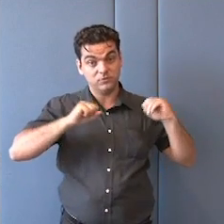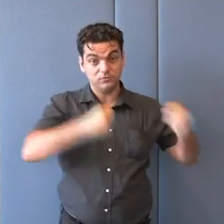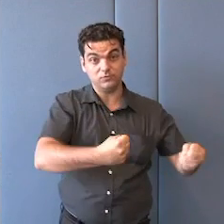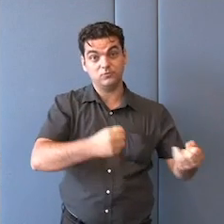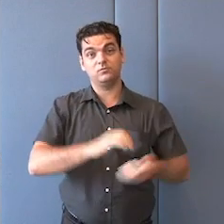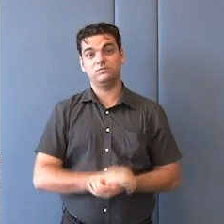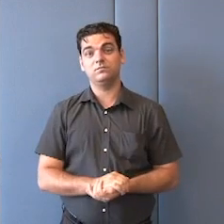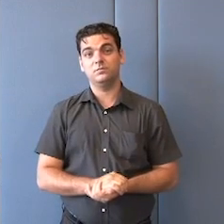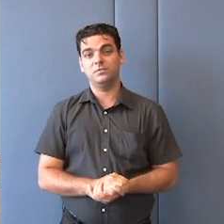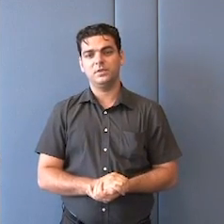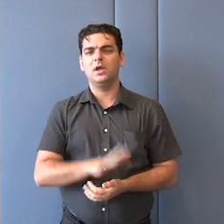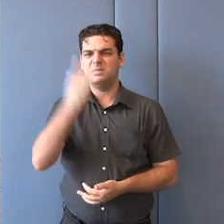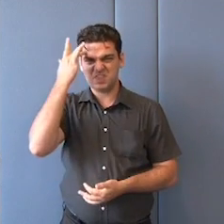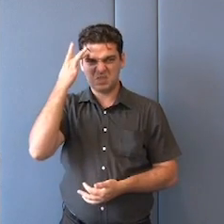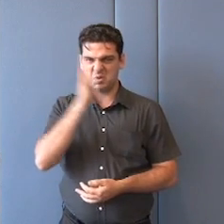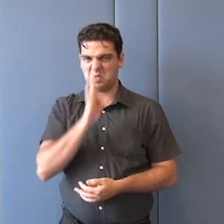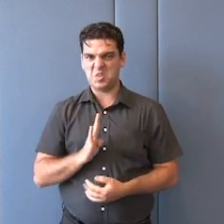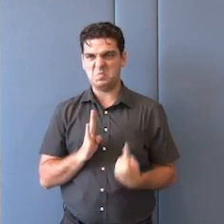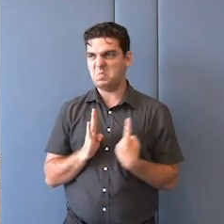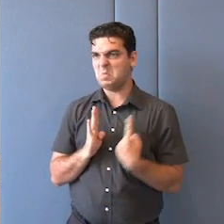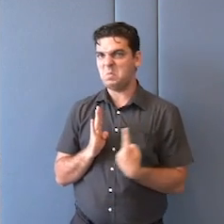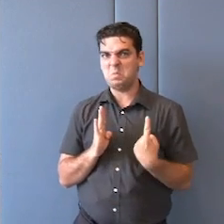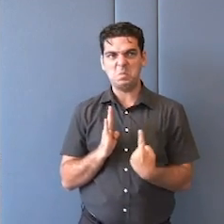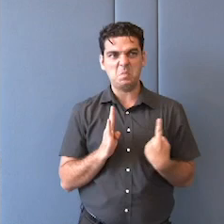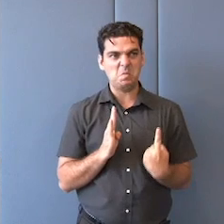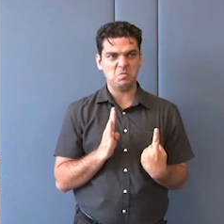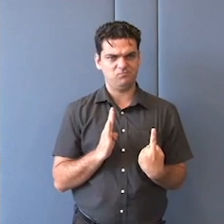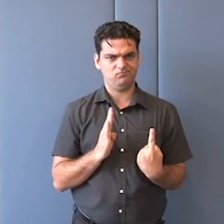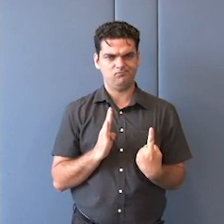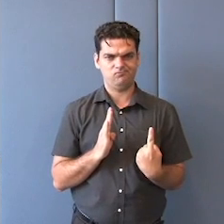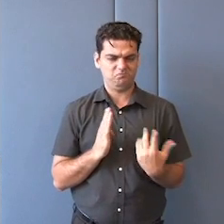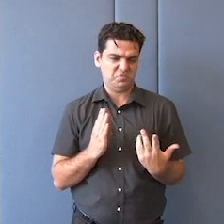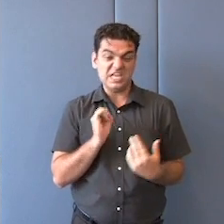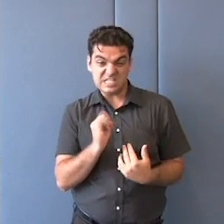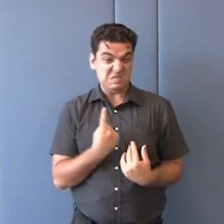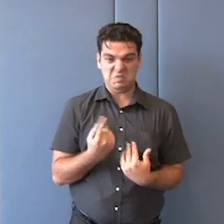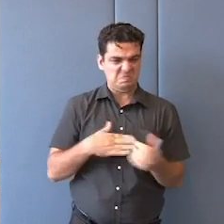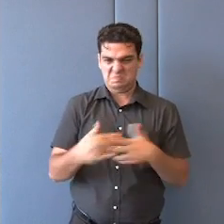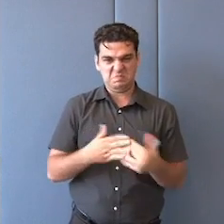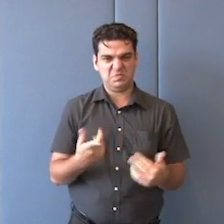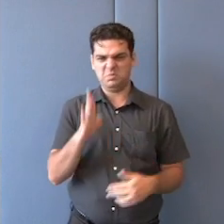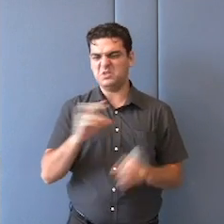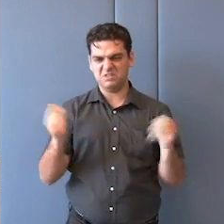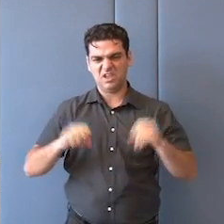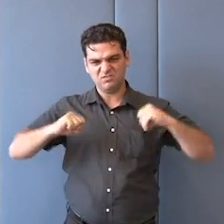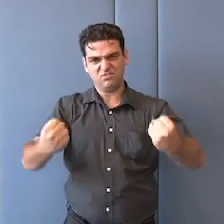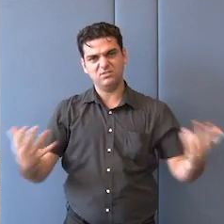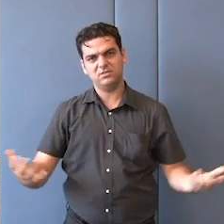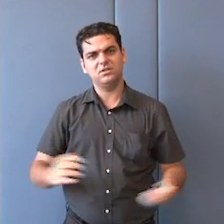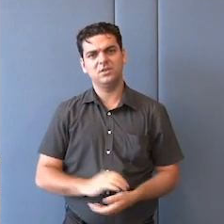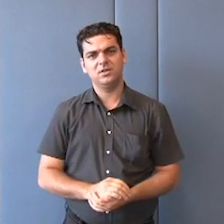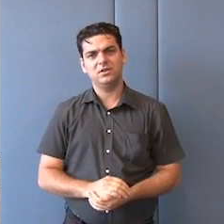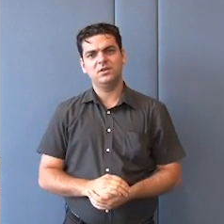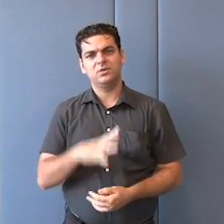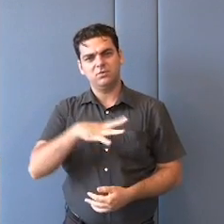Mas eu acho que o Brasil não está sozinho nisso, também se tivesse não tem problema, isso é outra coisa que a gente precisa